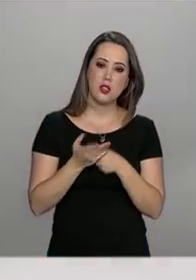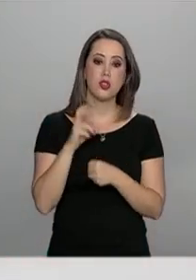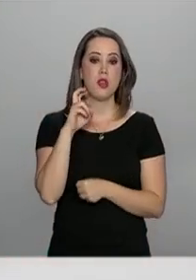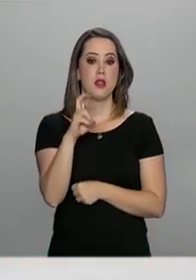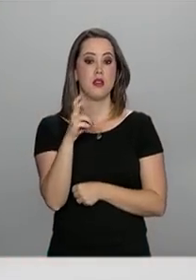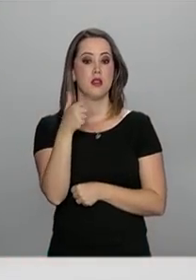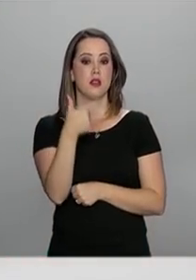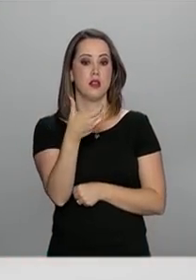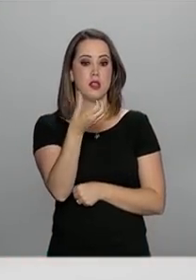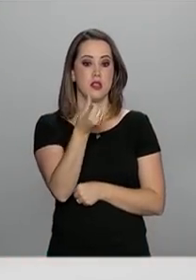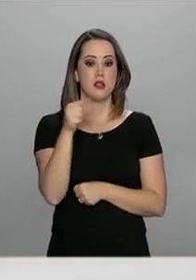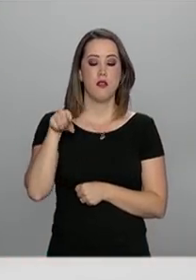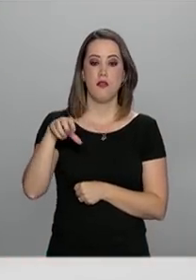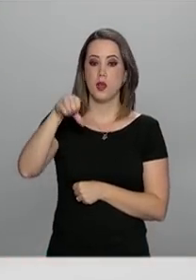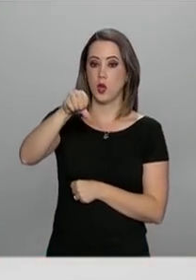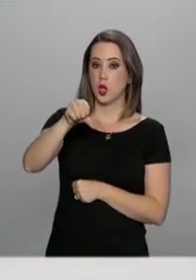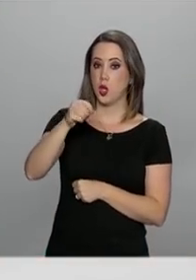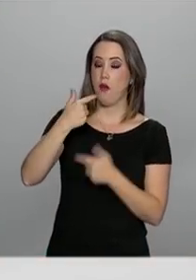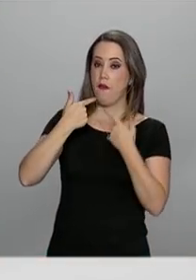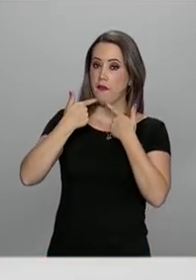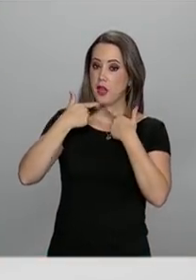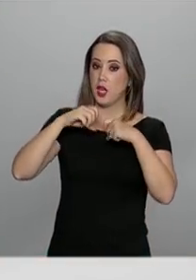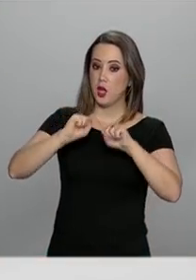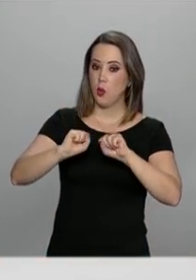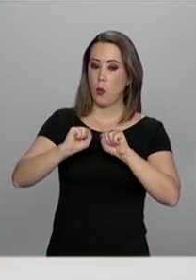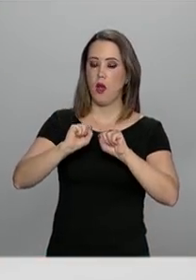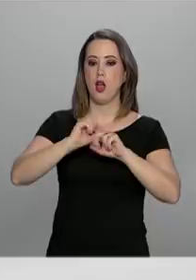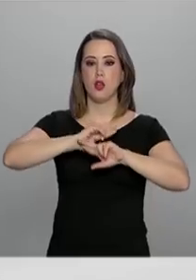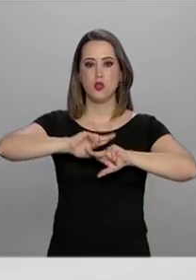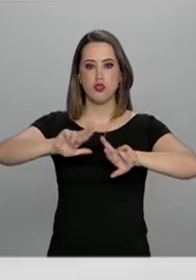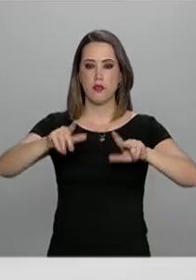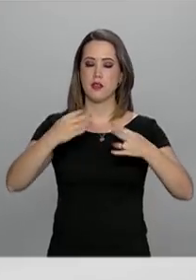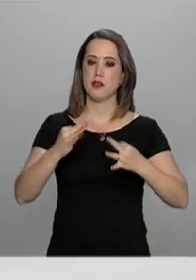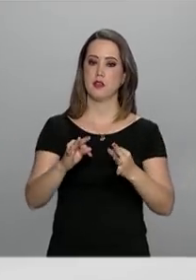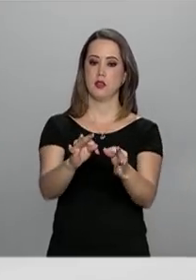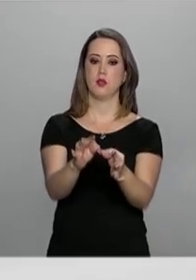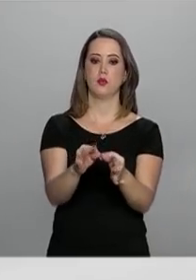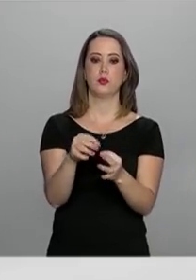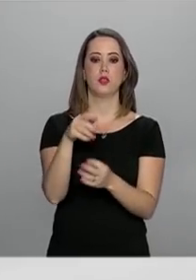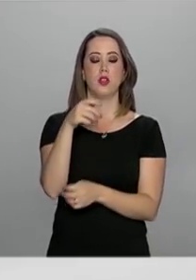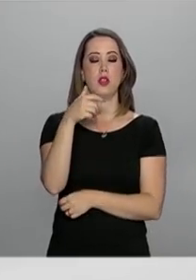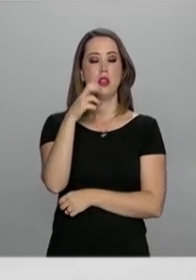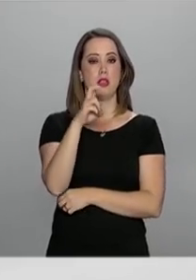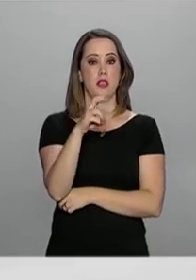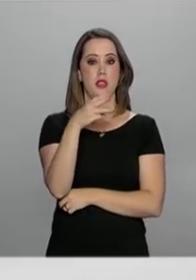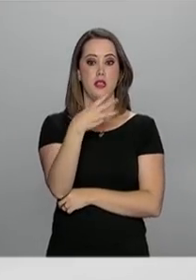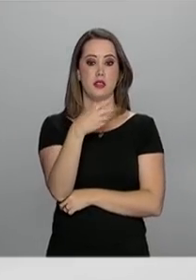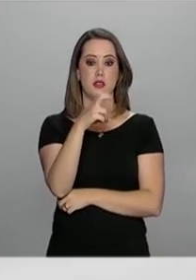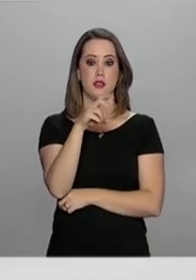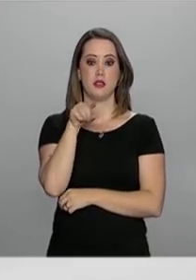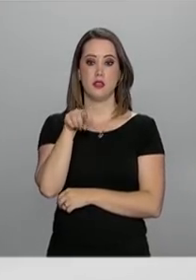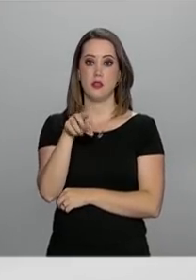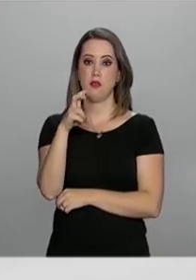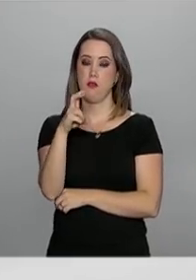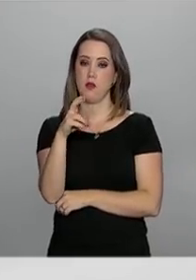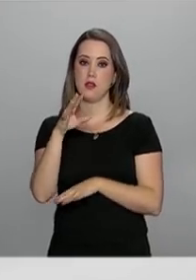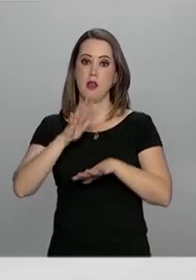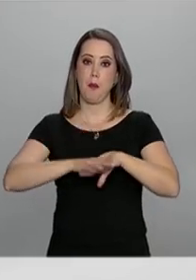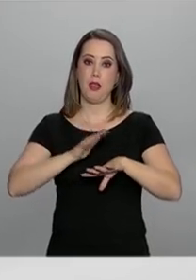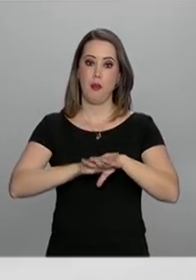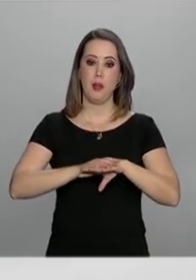526,9 em linguagens, códigos e suas tecnologias, 535,5 em matemática,